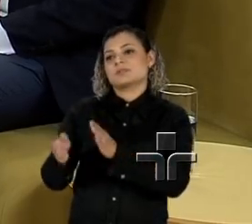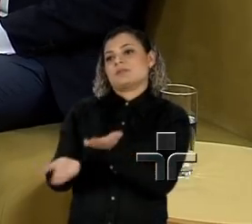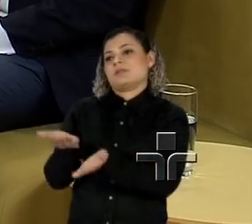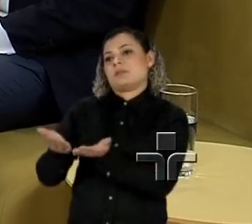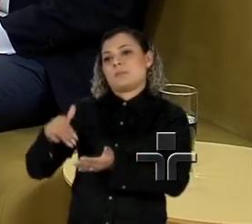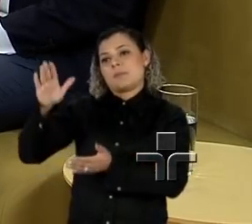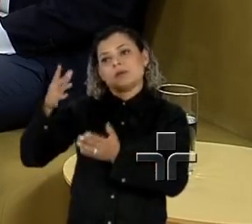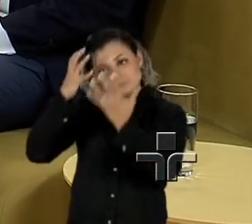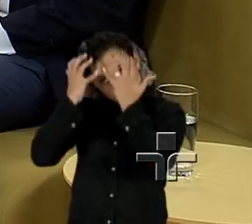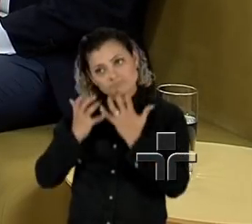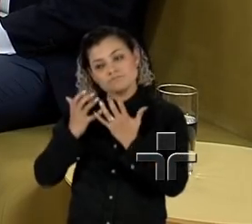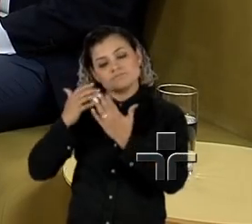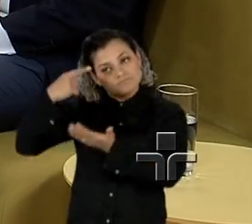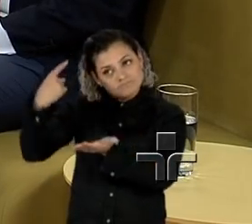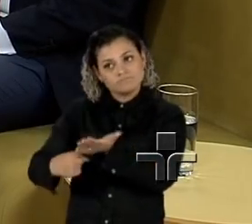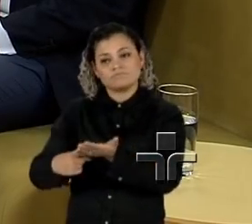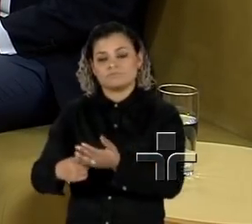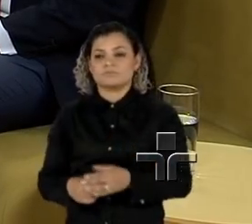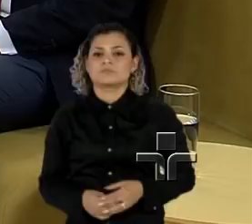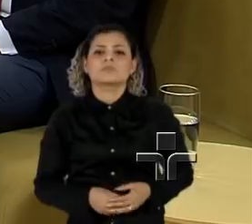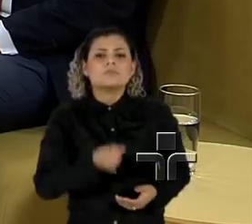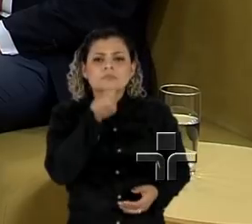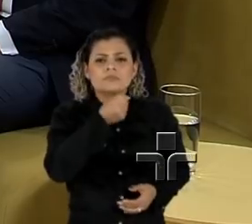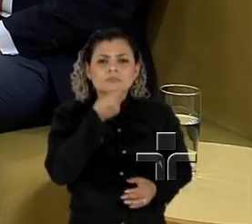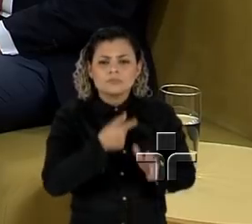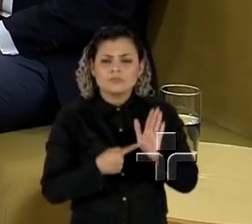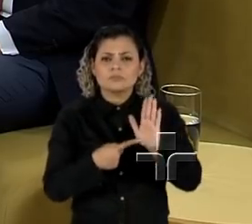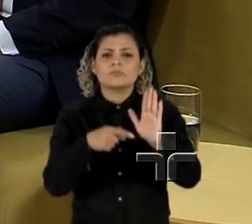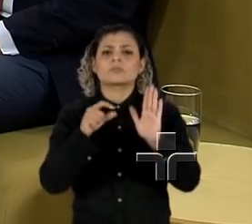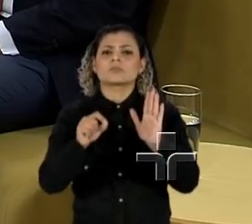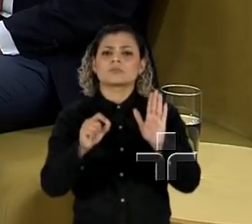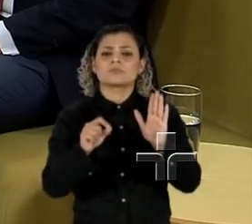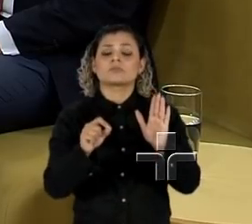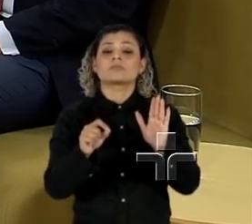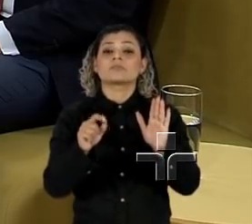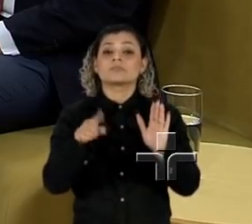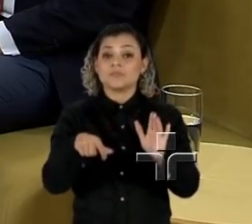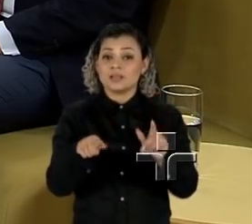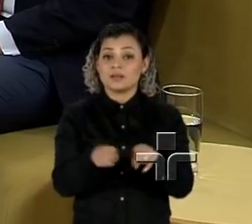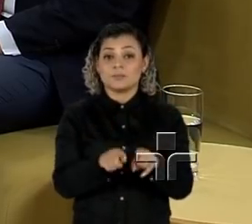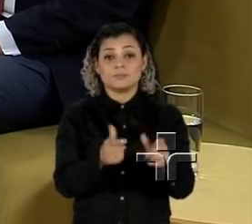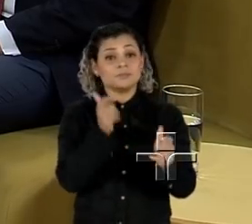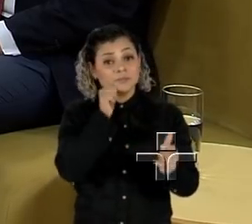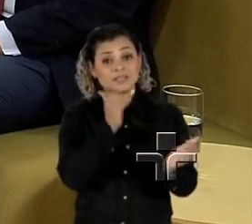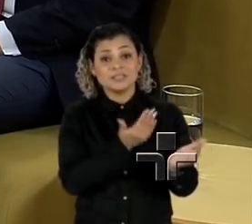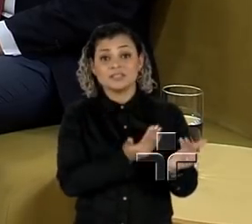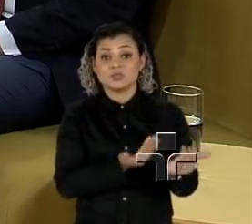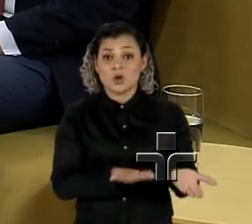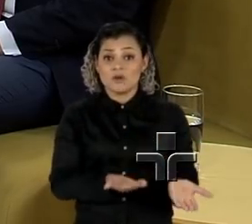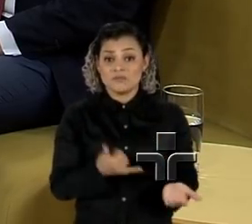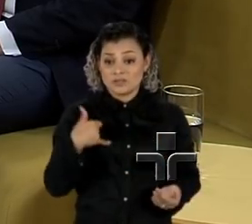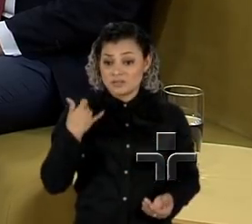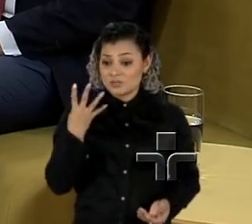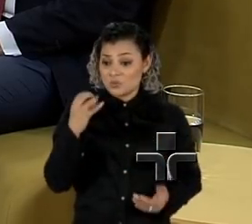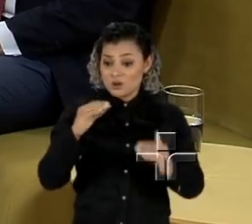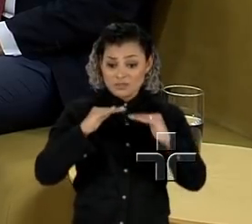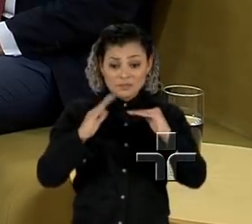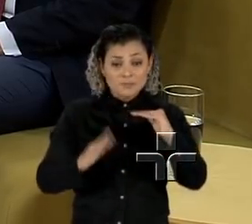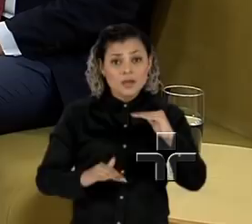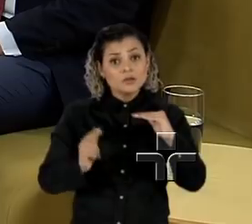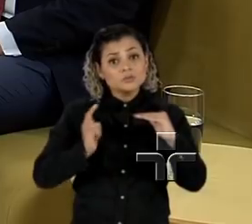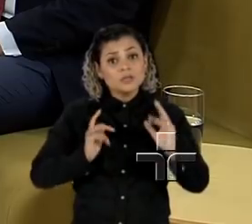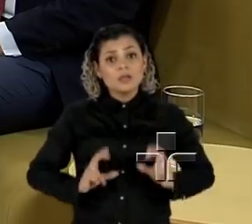lógica. Doutor, e esses casos, inclusive que nós vimos aí na reportagem, de mulheres bastante jovens, abaixo dos 40 anos, que apresentam.